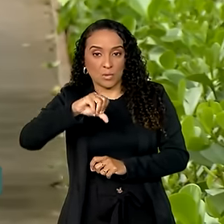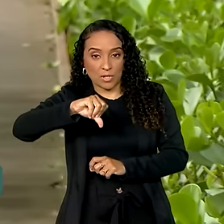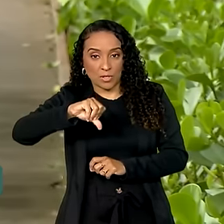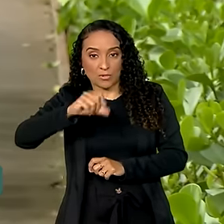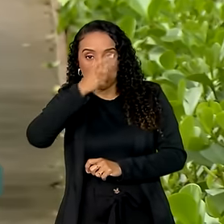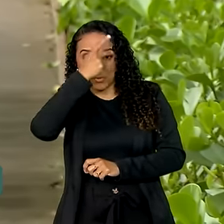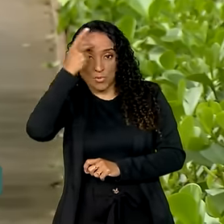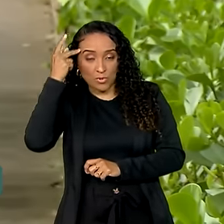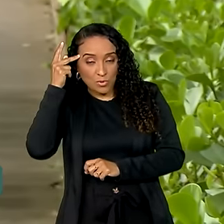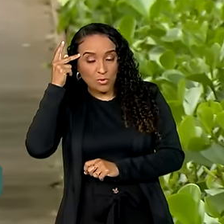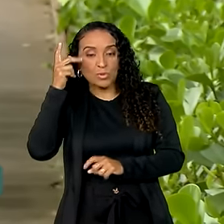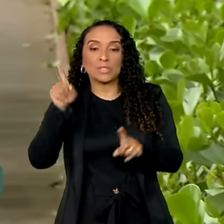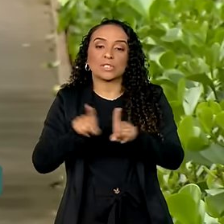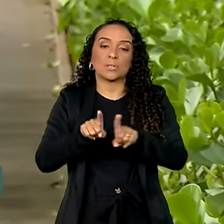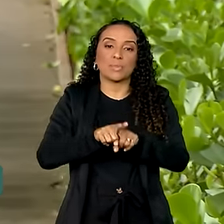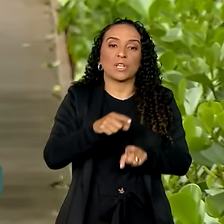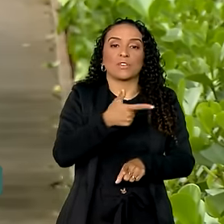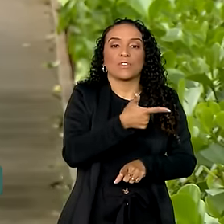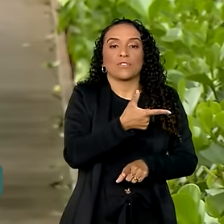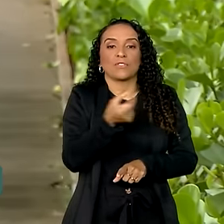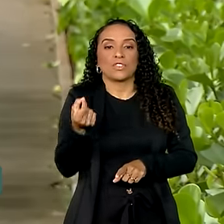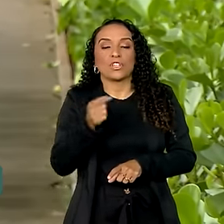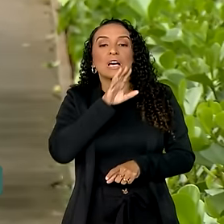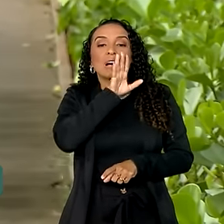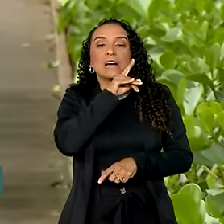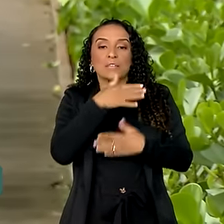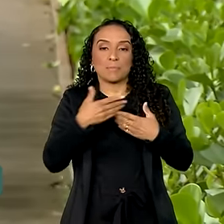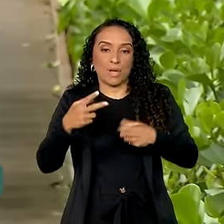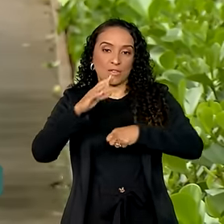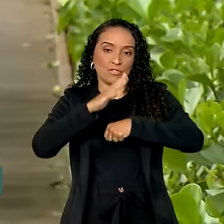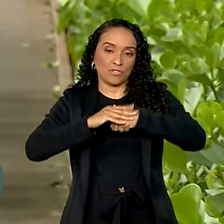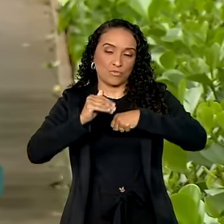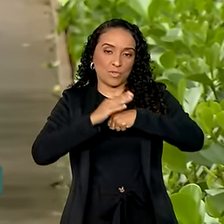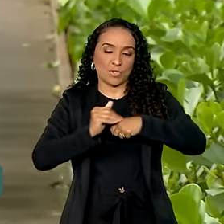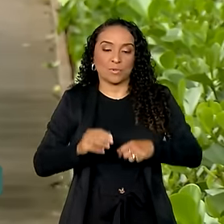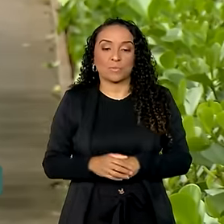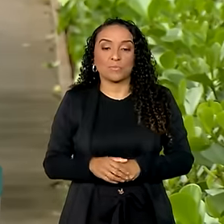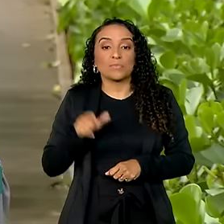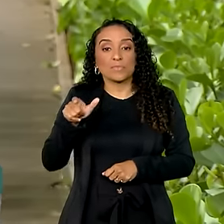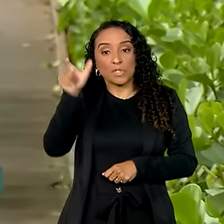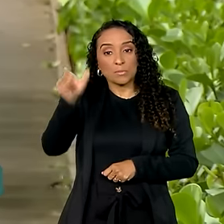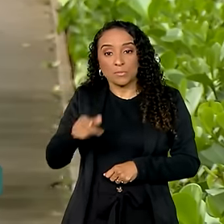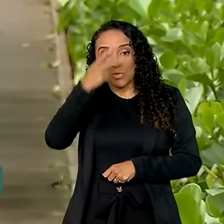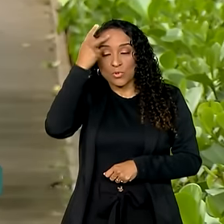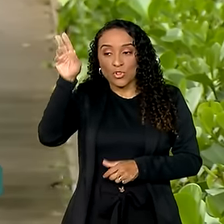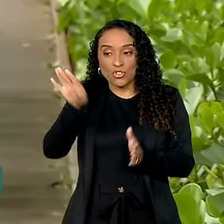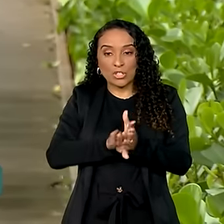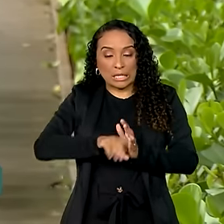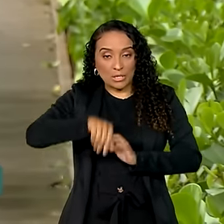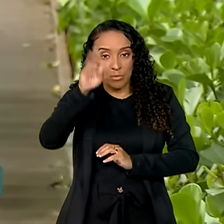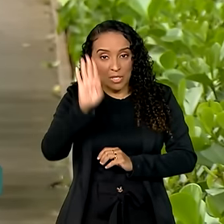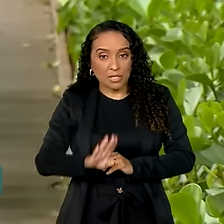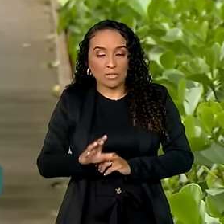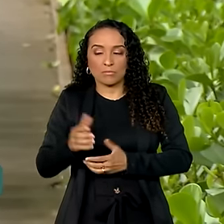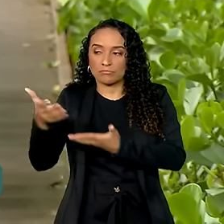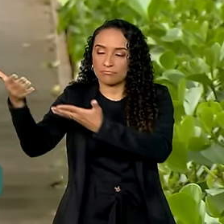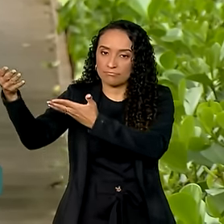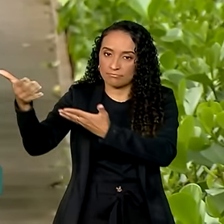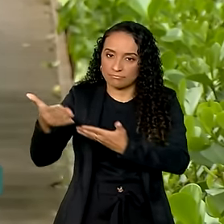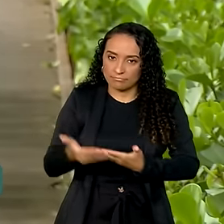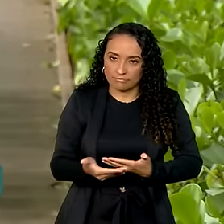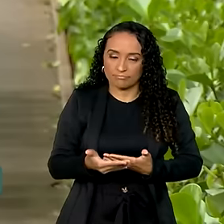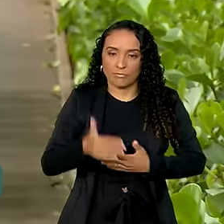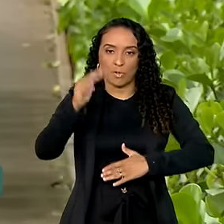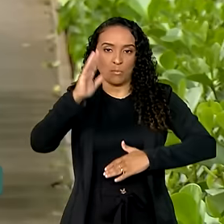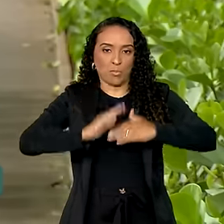pessoas e também 20 animais de estimação. Quando essas pessoas chegam ao Brasil, elas são acolhidas por